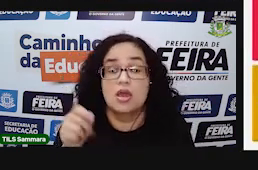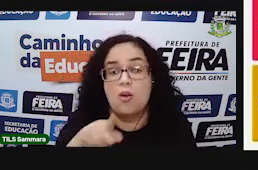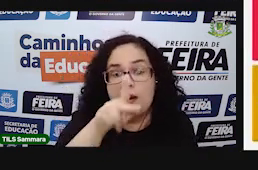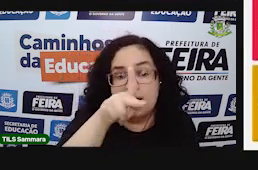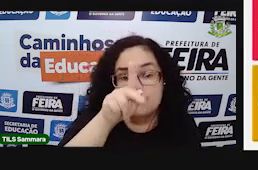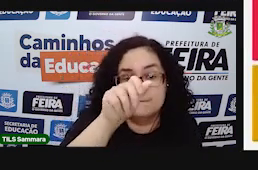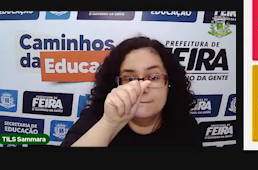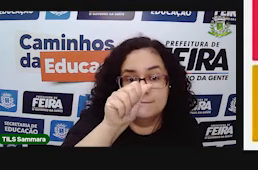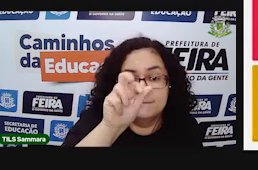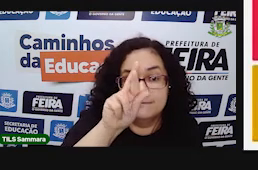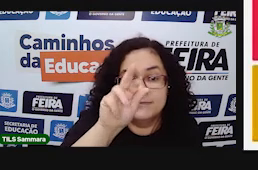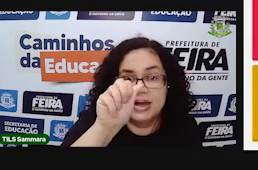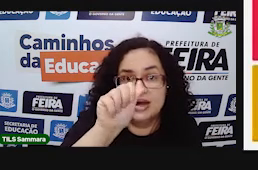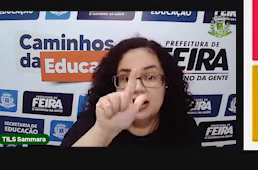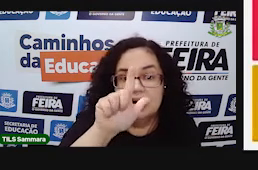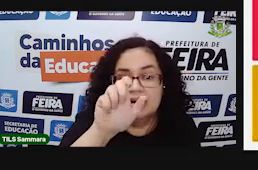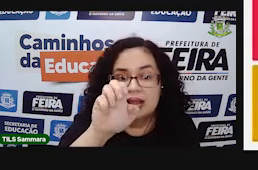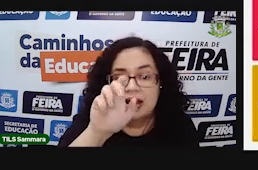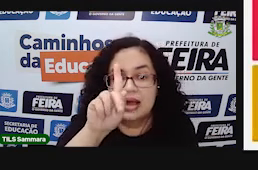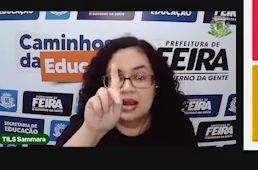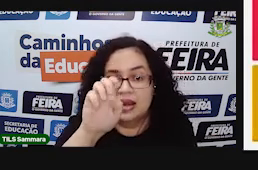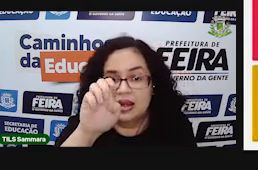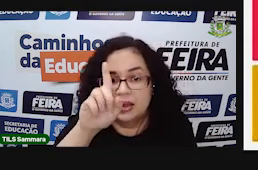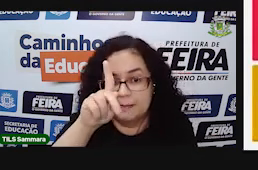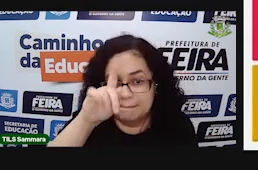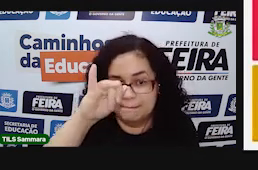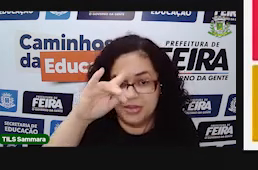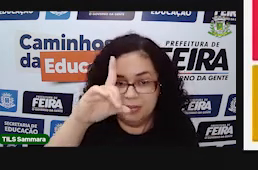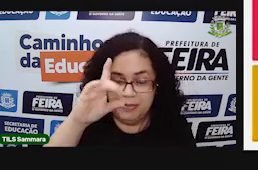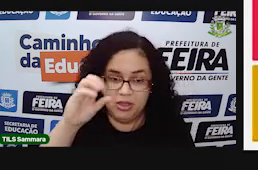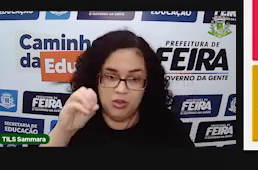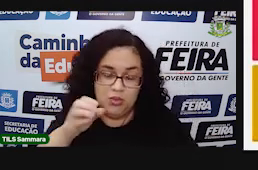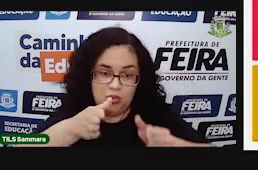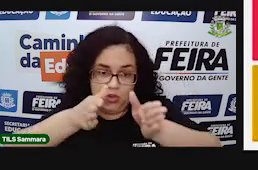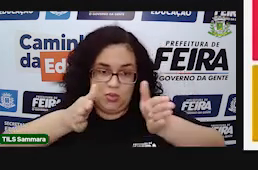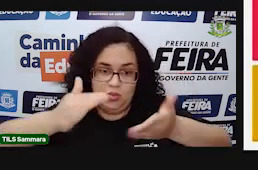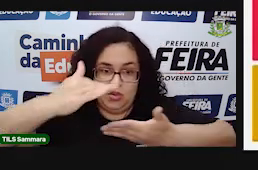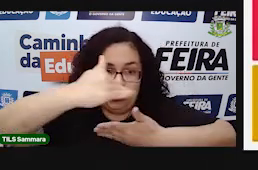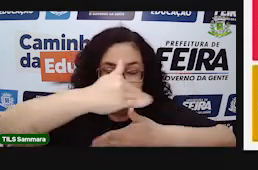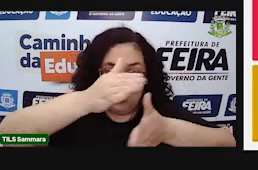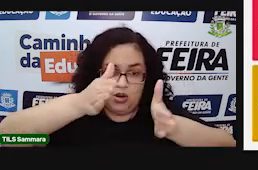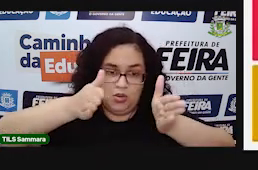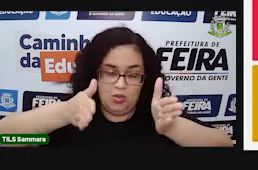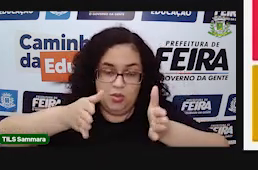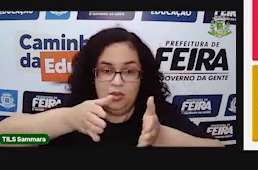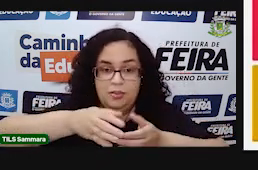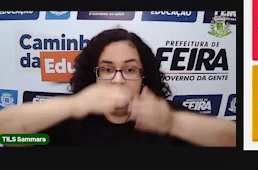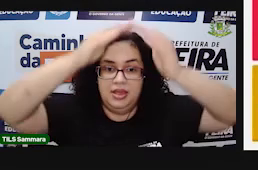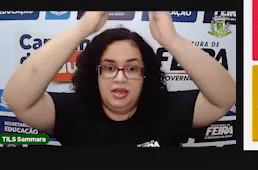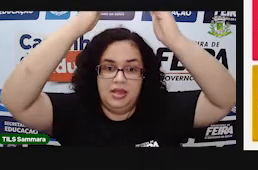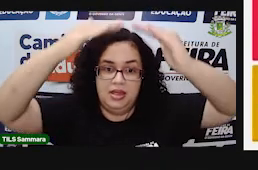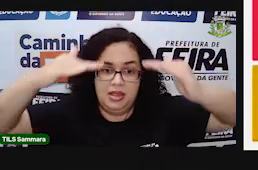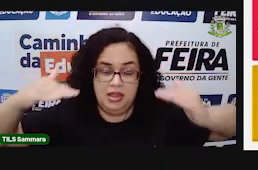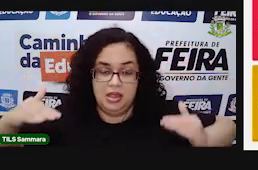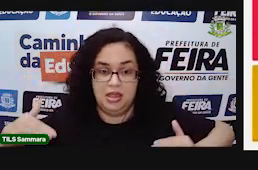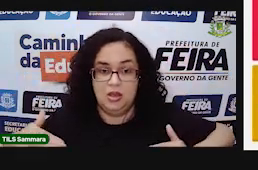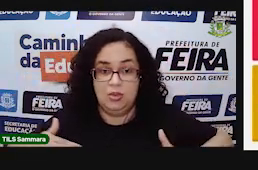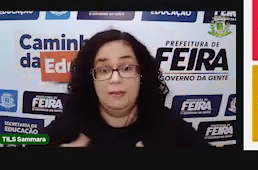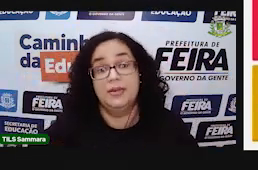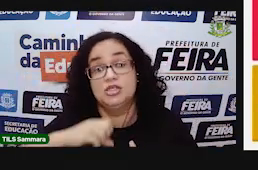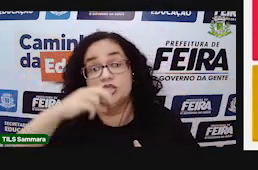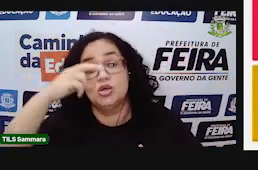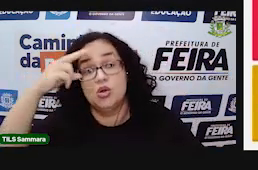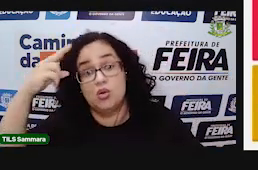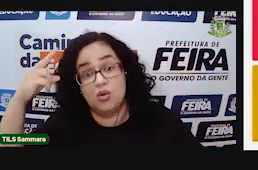é essa? É um paralelopípedo? É um cubo? É uma pirâmide? Ou é um cilindro?